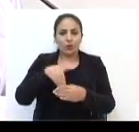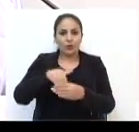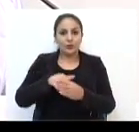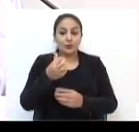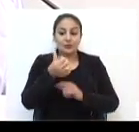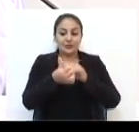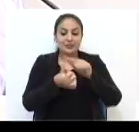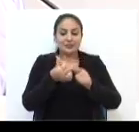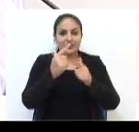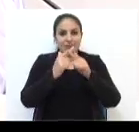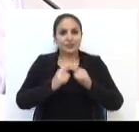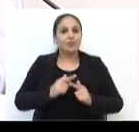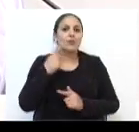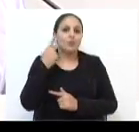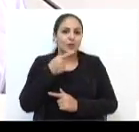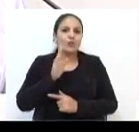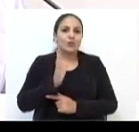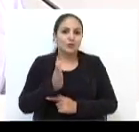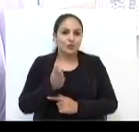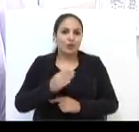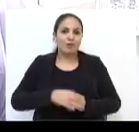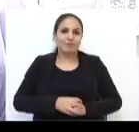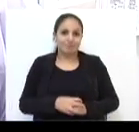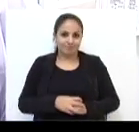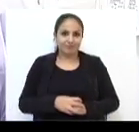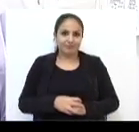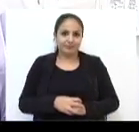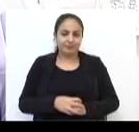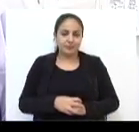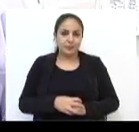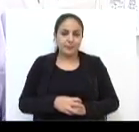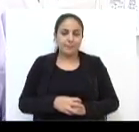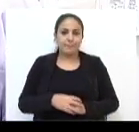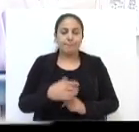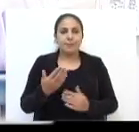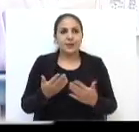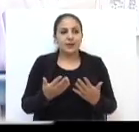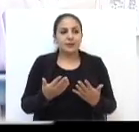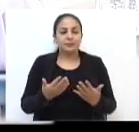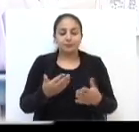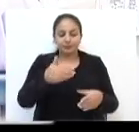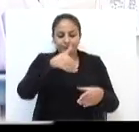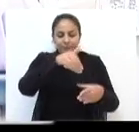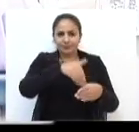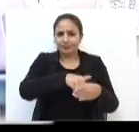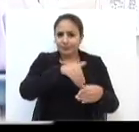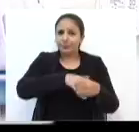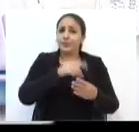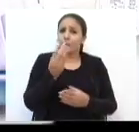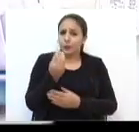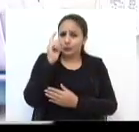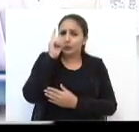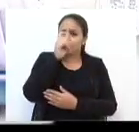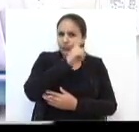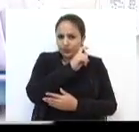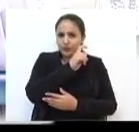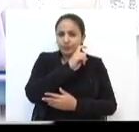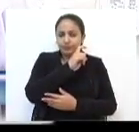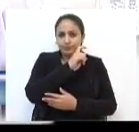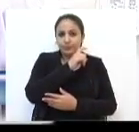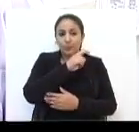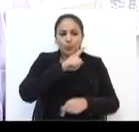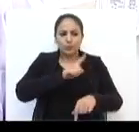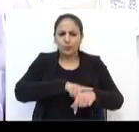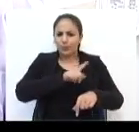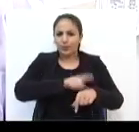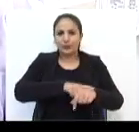o sexto mandato no legislativo. Dizer que foi uma eleição muito, muito difícil pela